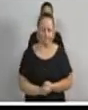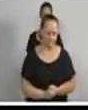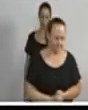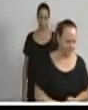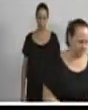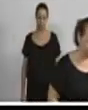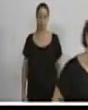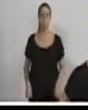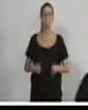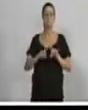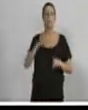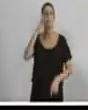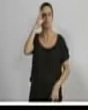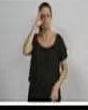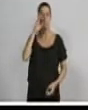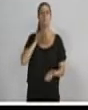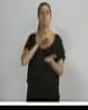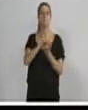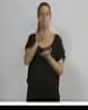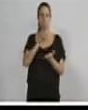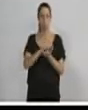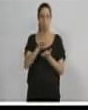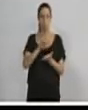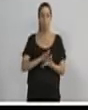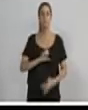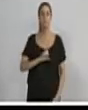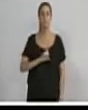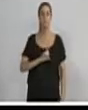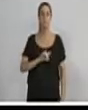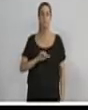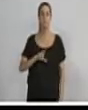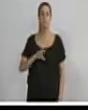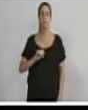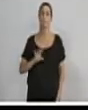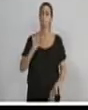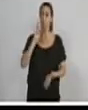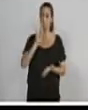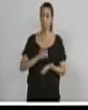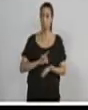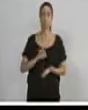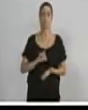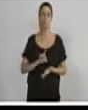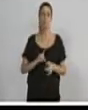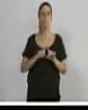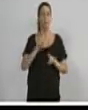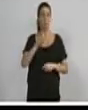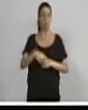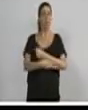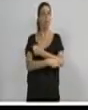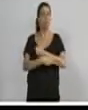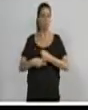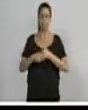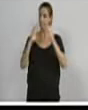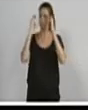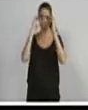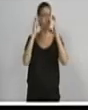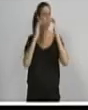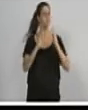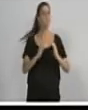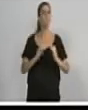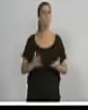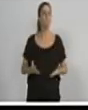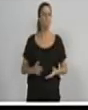ato e publicou no Diário Oficial da União. É ou não é crime de desobediência? Crime de desobediência. Dois.